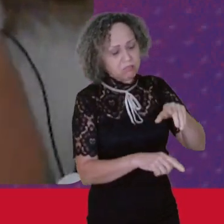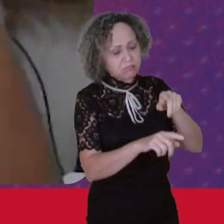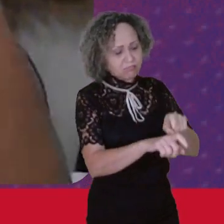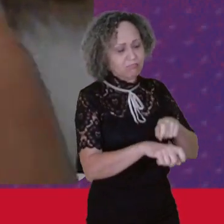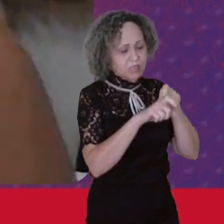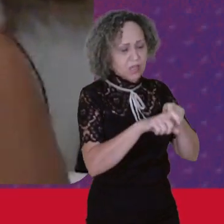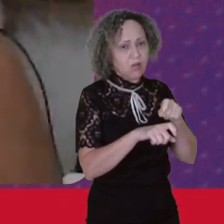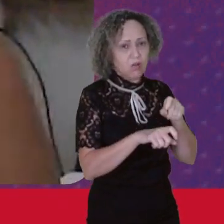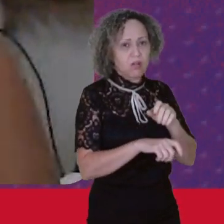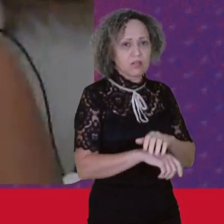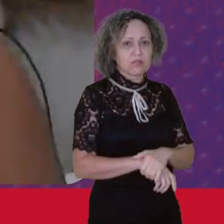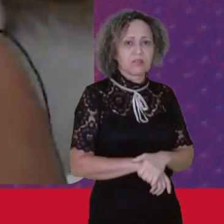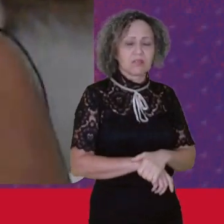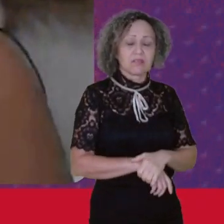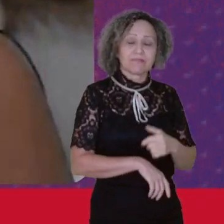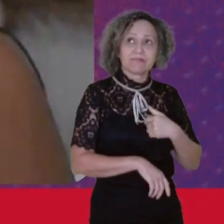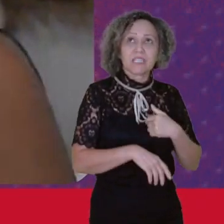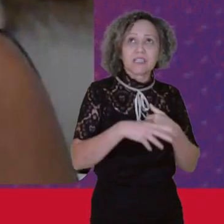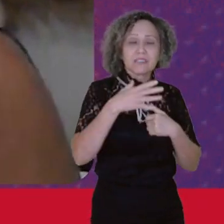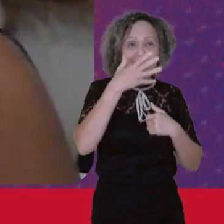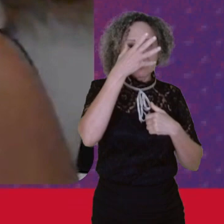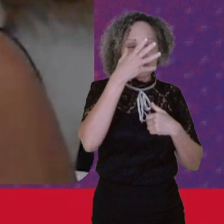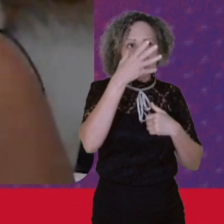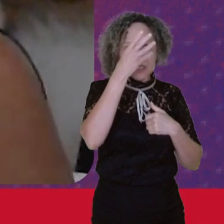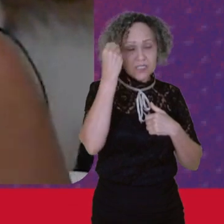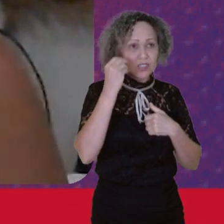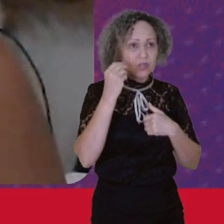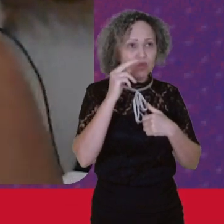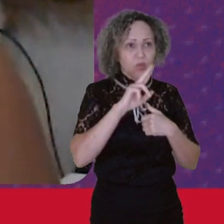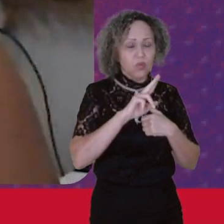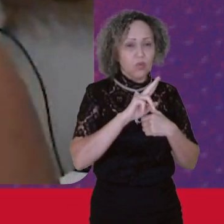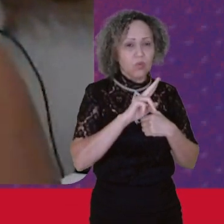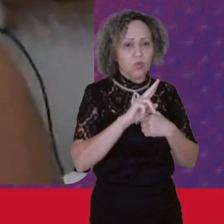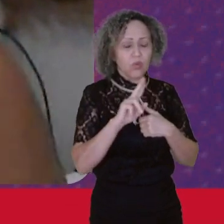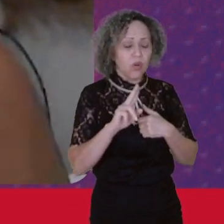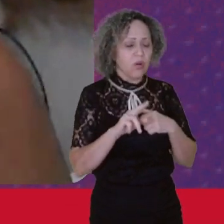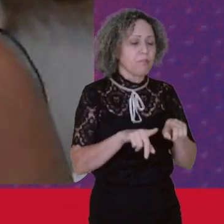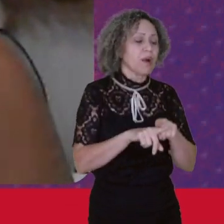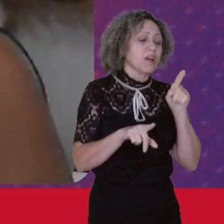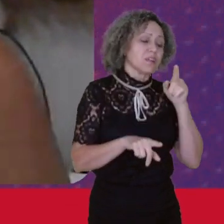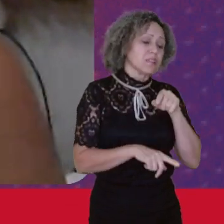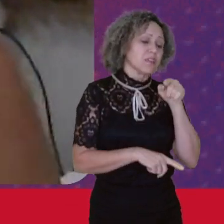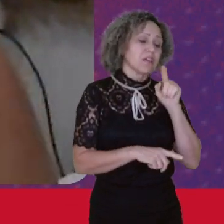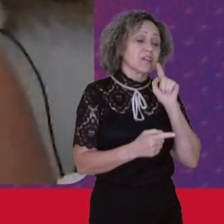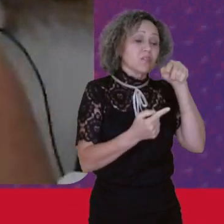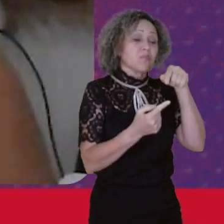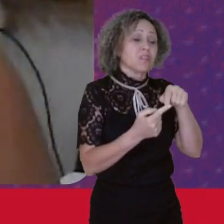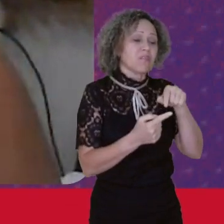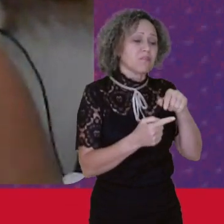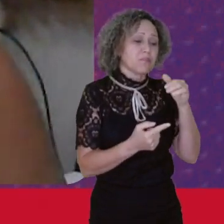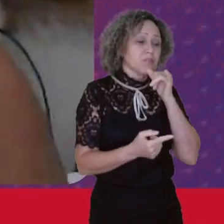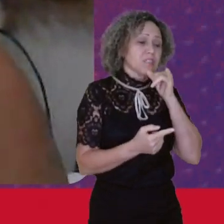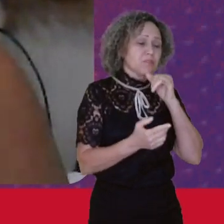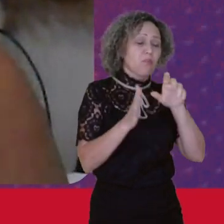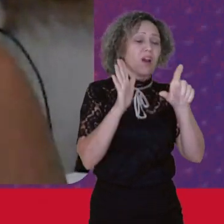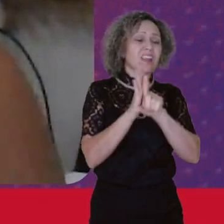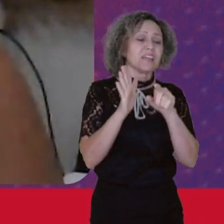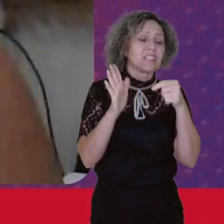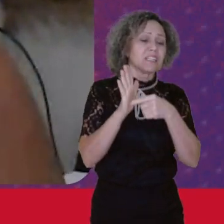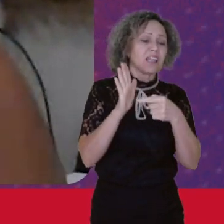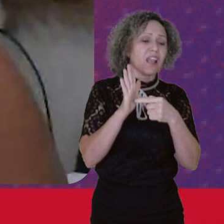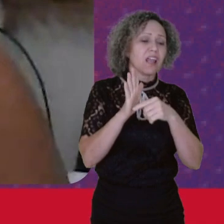Esqueci o nome Mas era Um contribuinte Especial Como é tratado Na constituição Desconsidera A